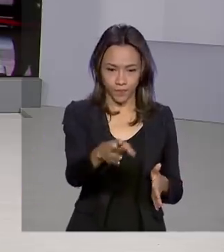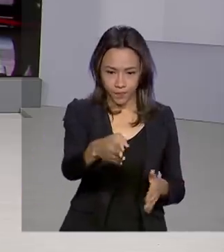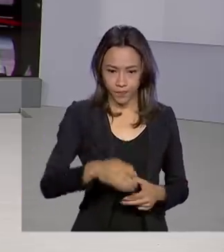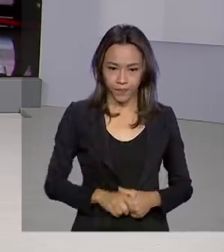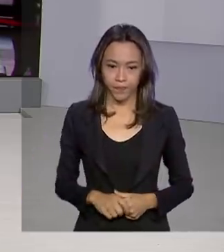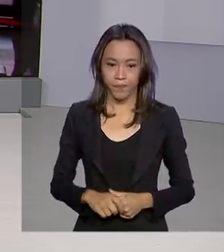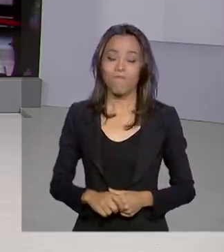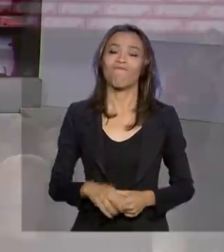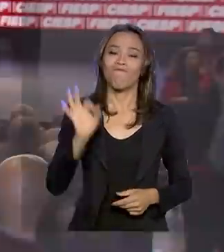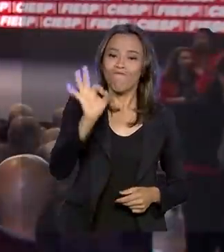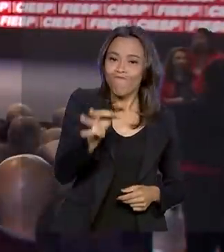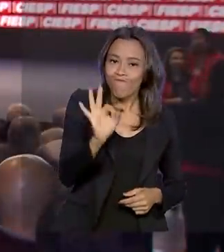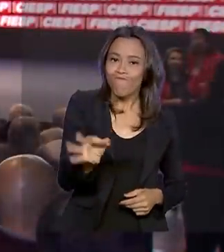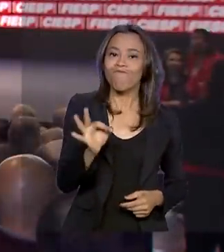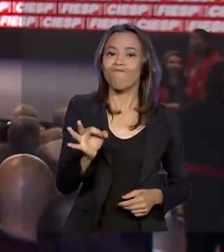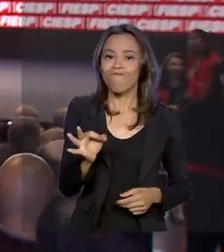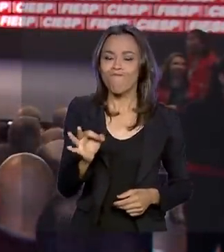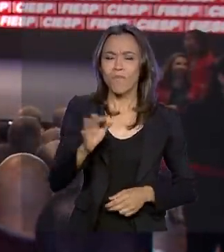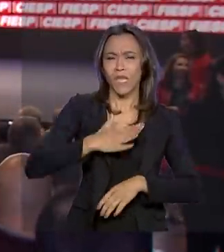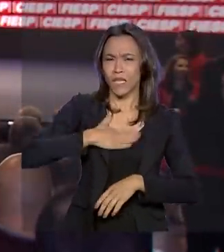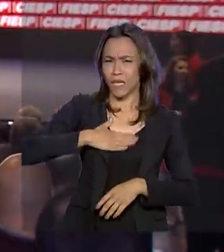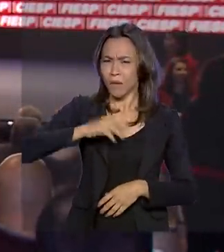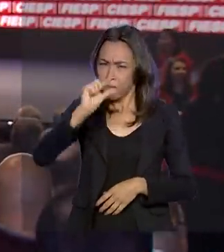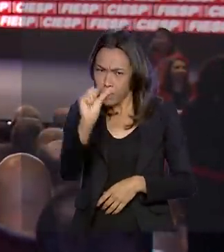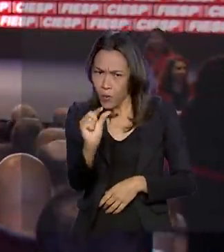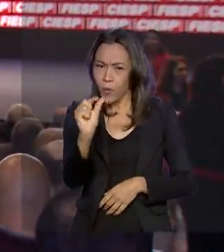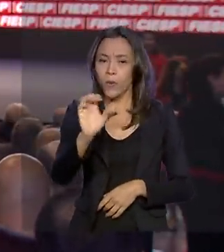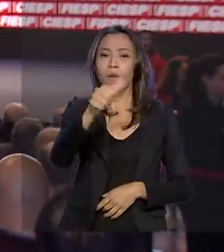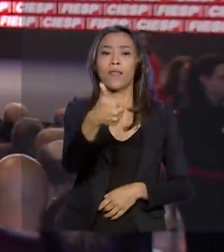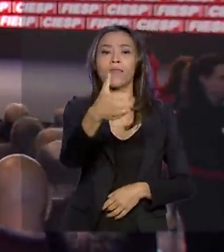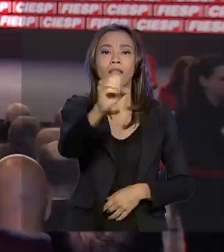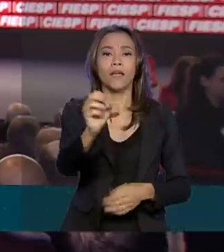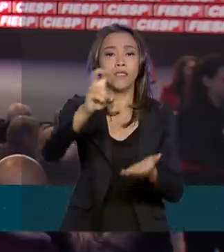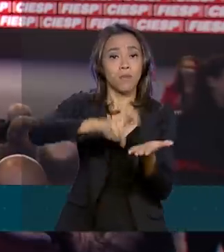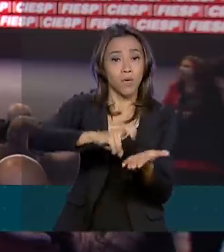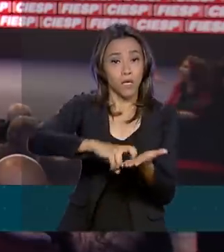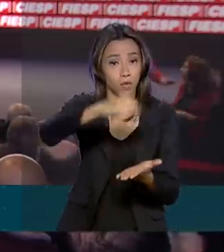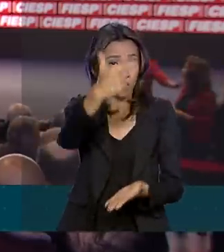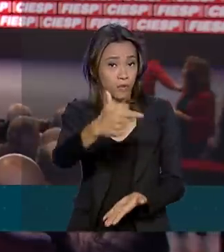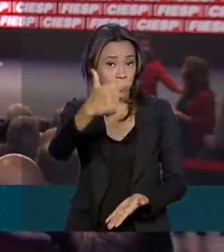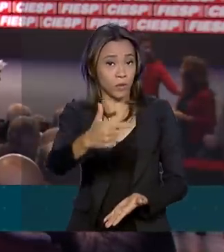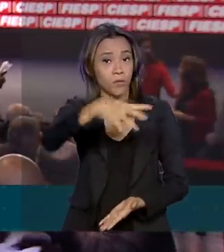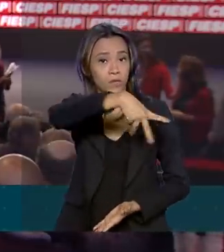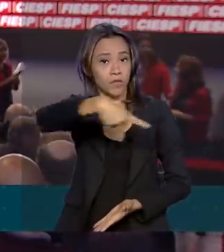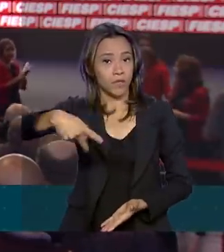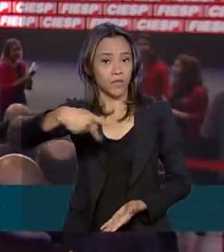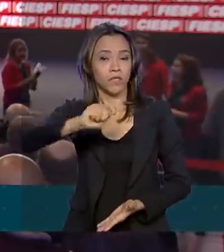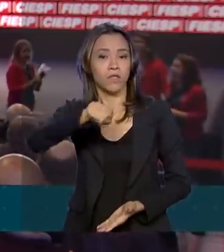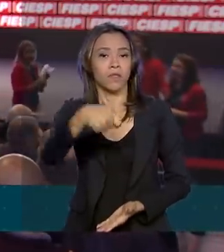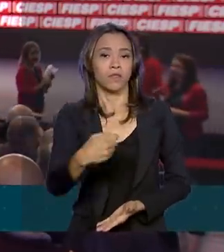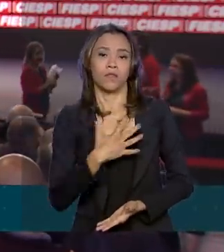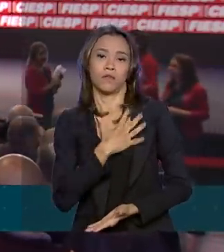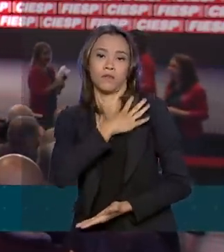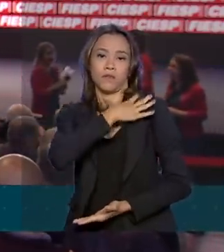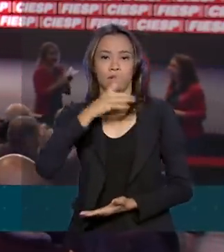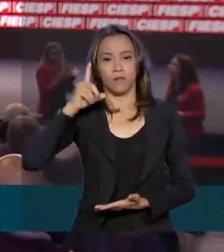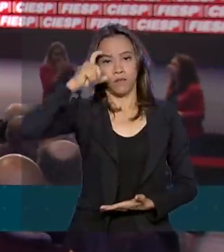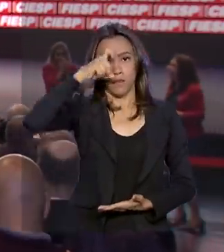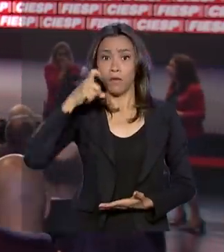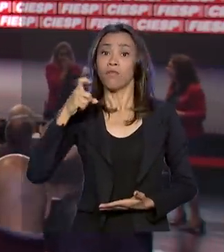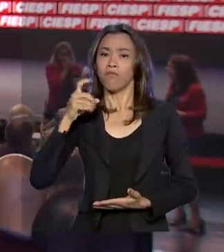Bom dia, Renata. É isso mesmo. Daqui a pouquinho, às 10 horas da manhã, o vice-presidente da República, Hamilton Mourão, participa aqui do Congresso